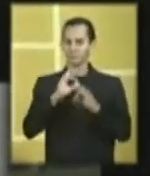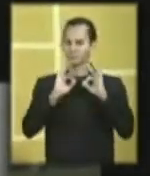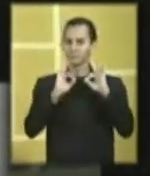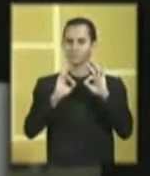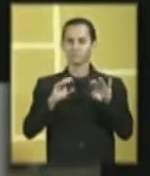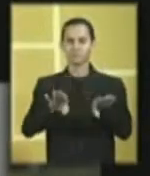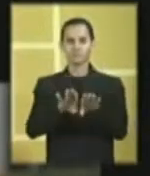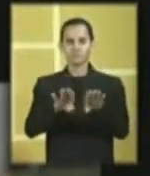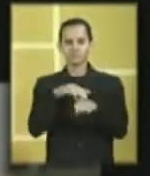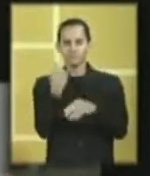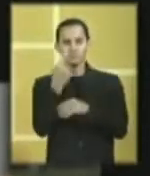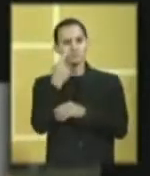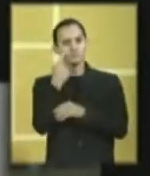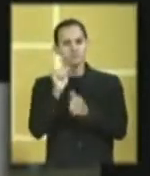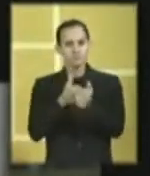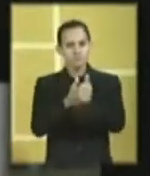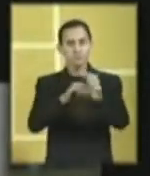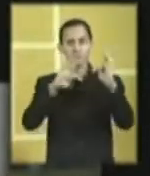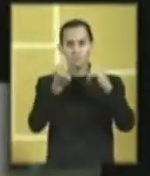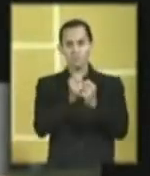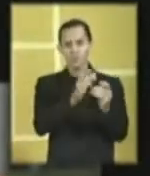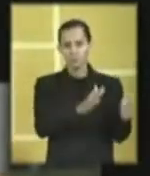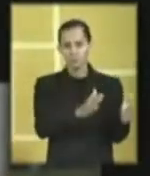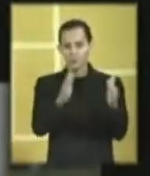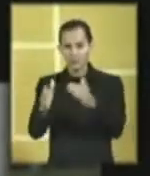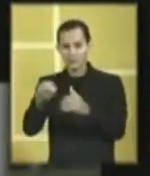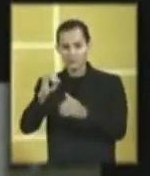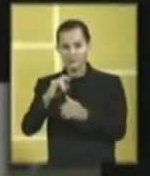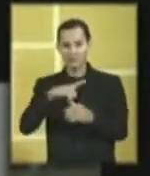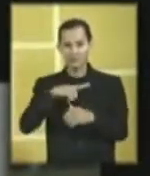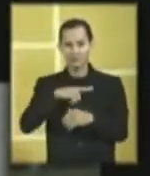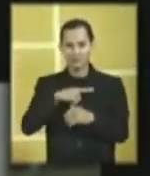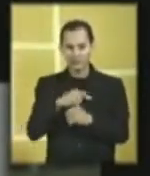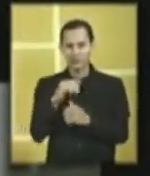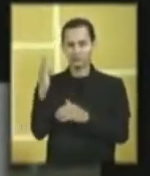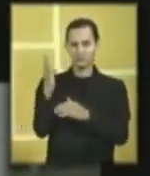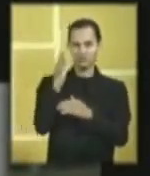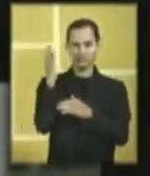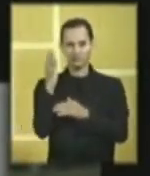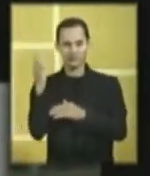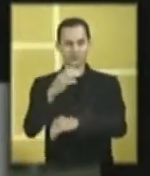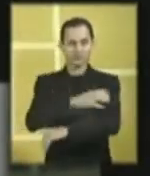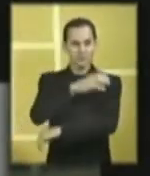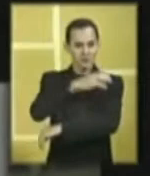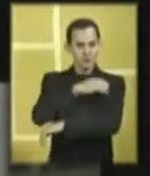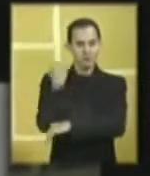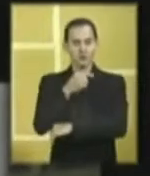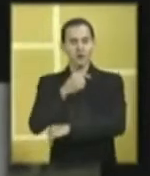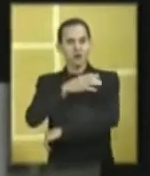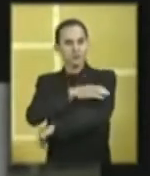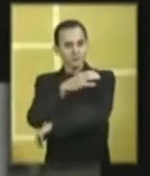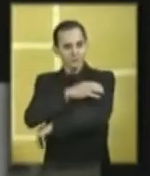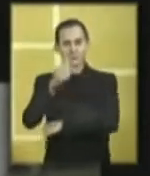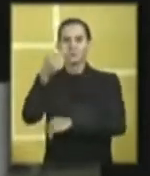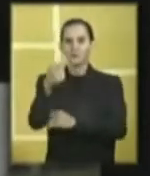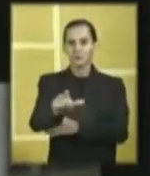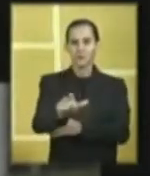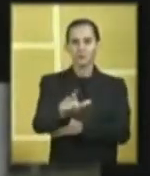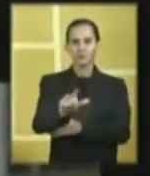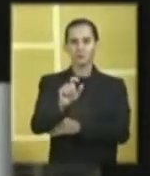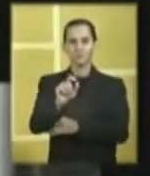e a gente acompanha todo o período, caso eles tenham oscilação da pressão, a gente afere novamente